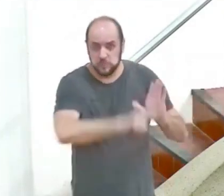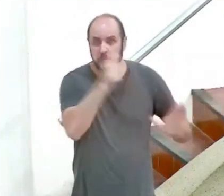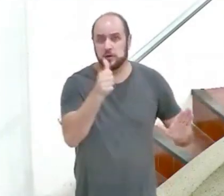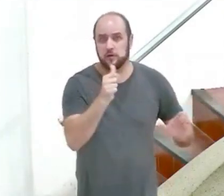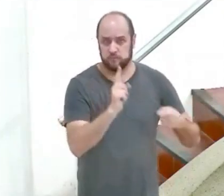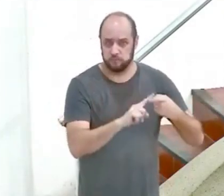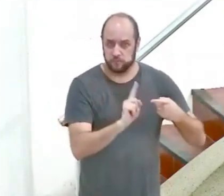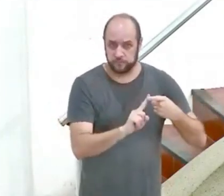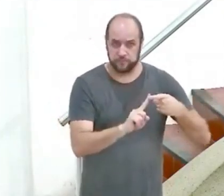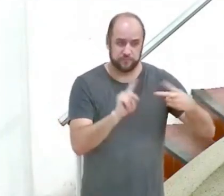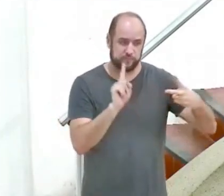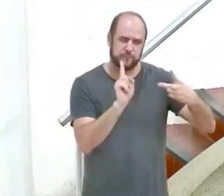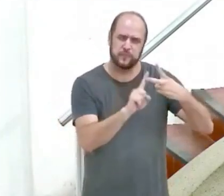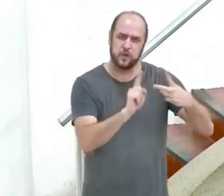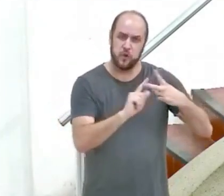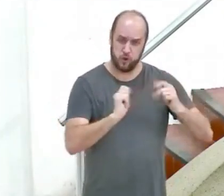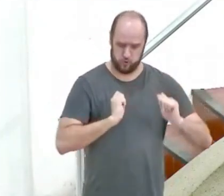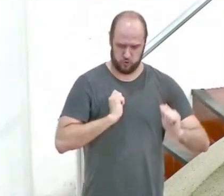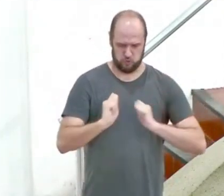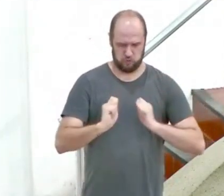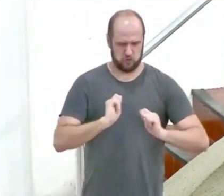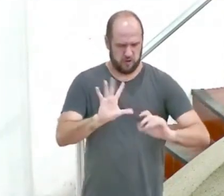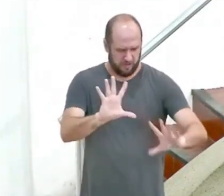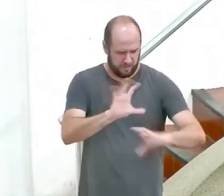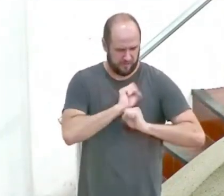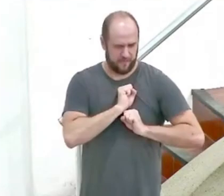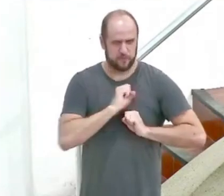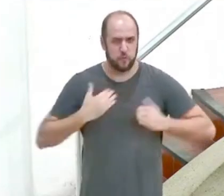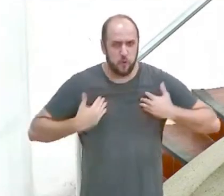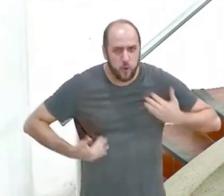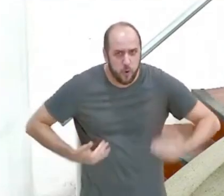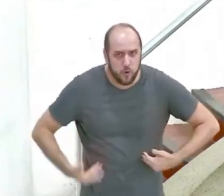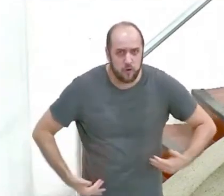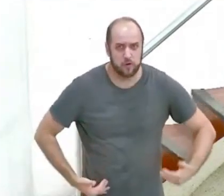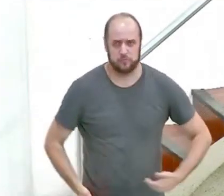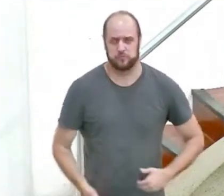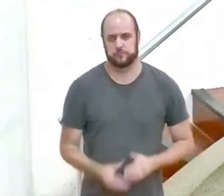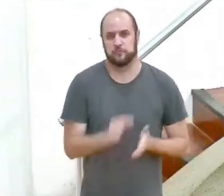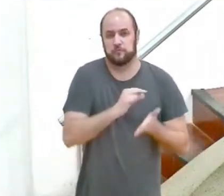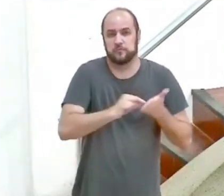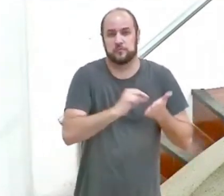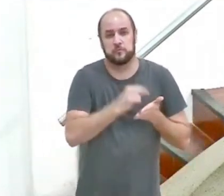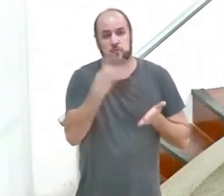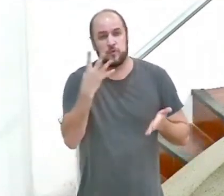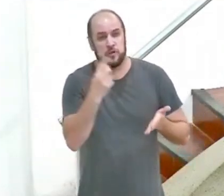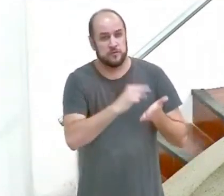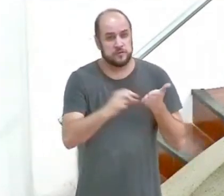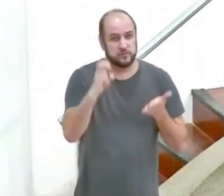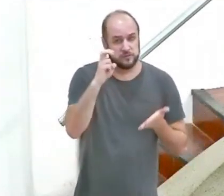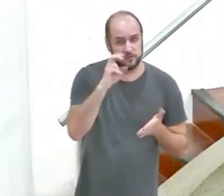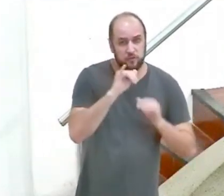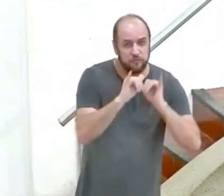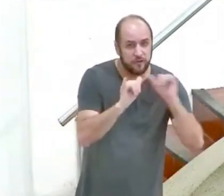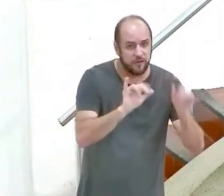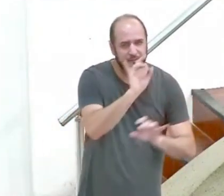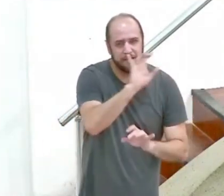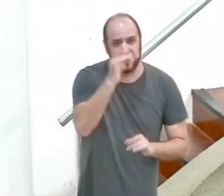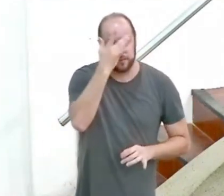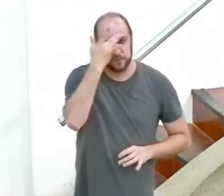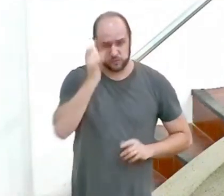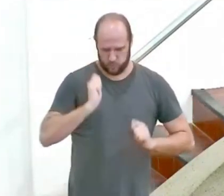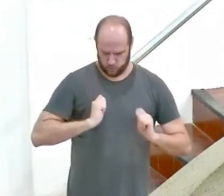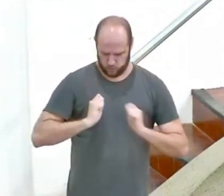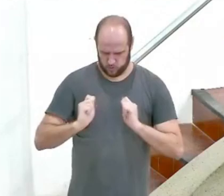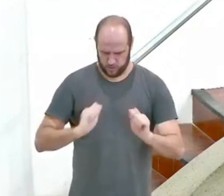consiste em controlar as paixões do corpo. Os versos 4 e 5 dizem que cada um de vós saiba possuir o próprio